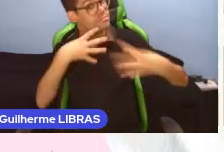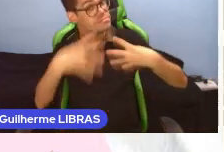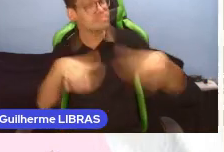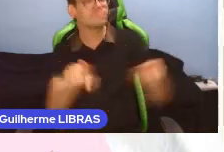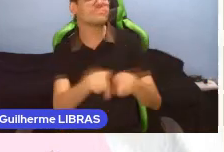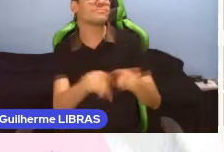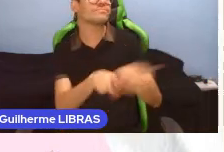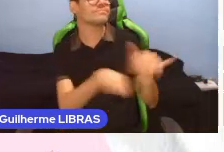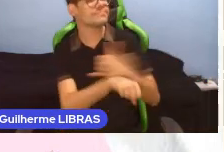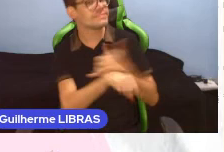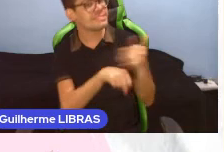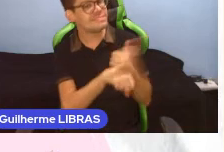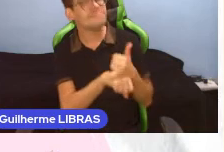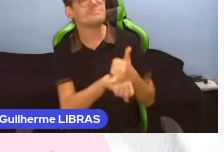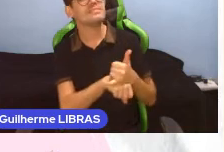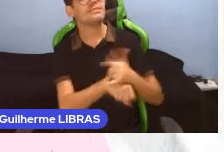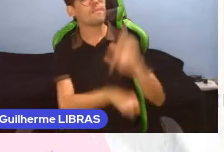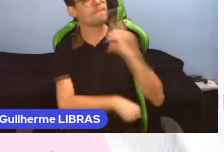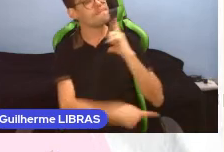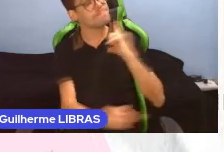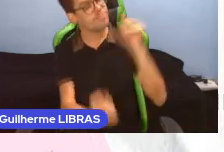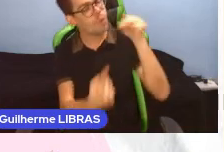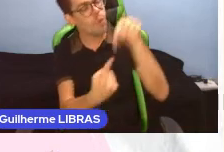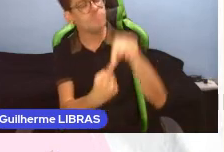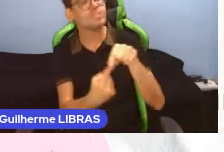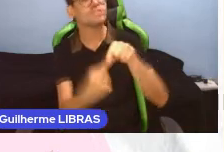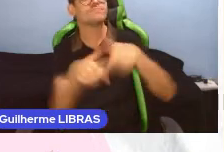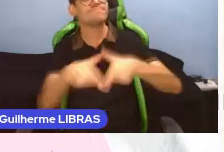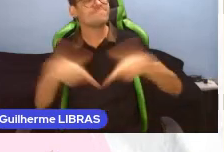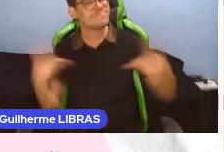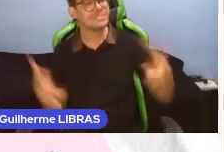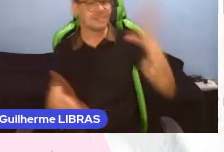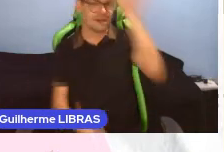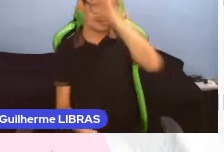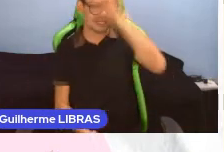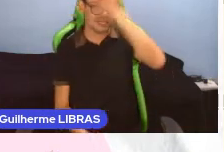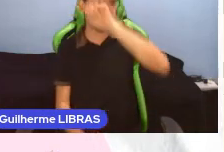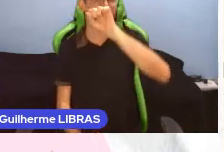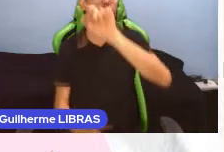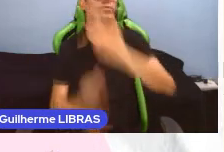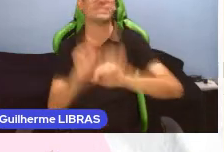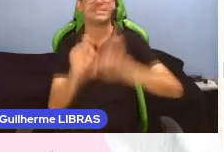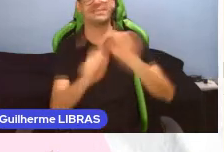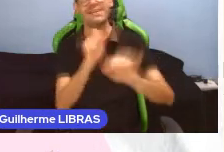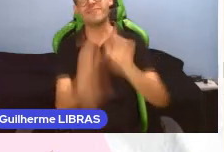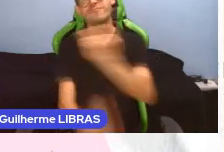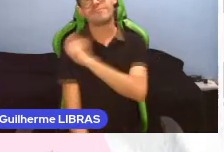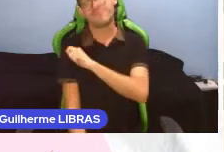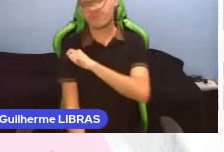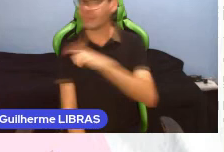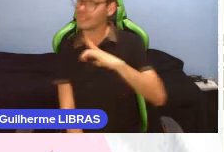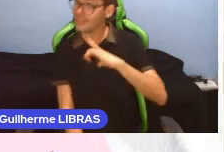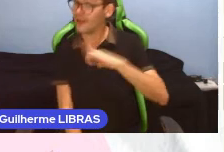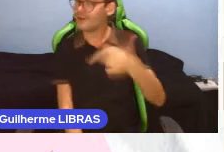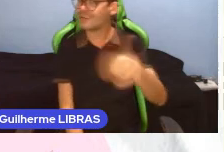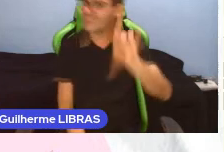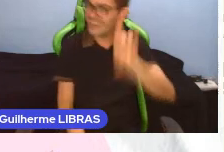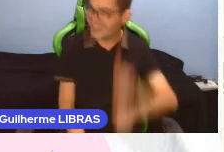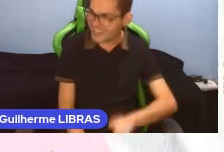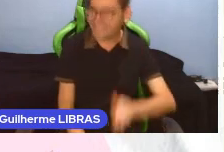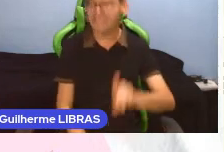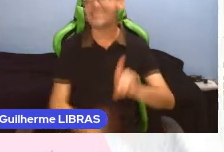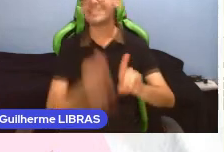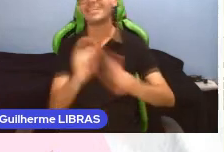estratégias que busca ampliar a aprendizagem de alunos com ou sem deficiência. O objetivo é